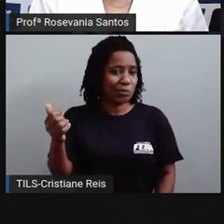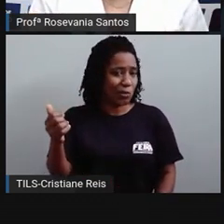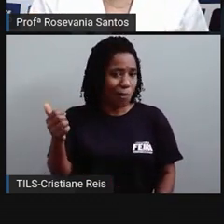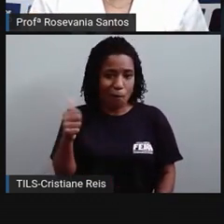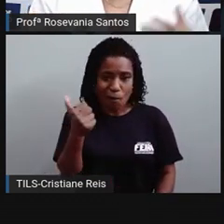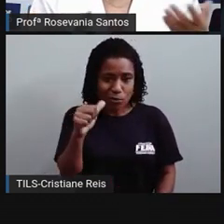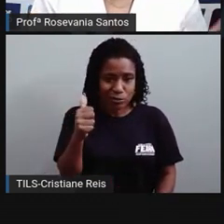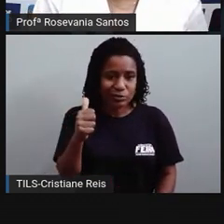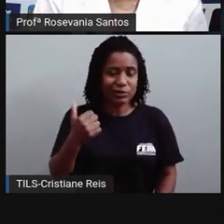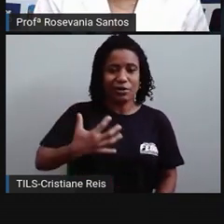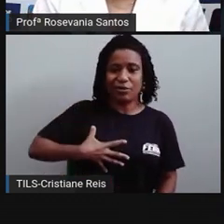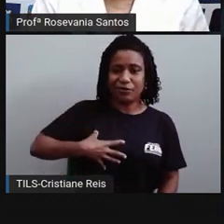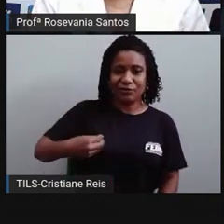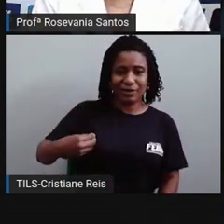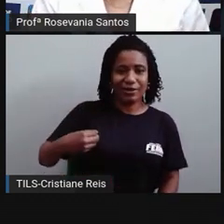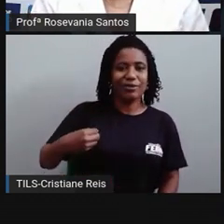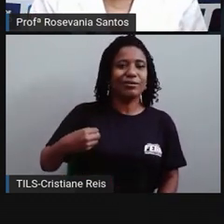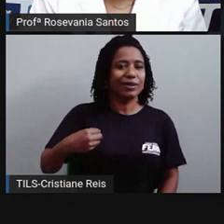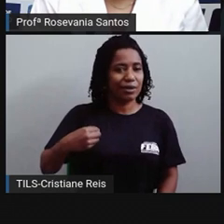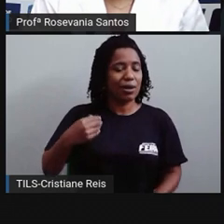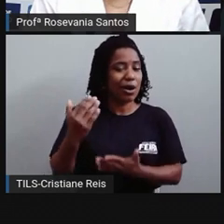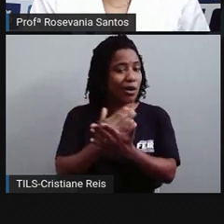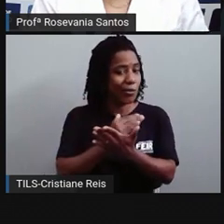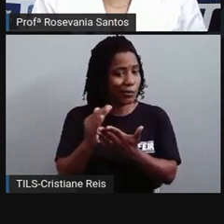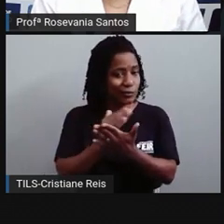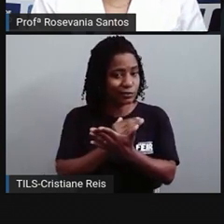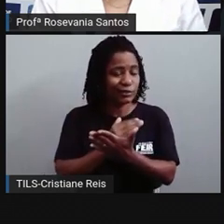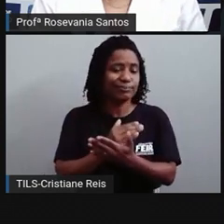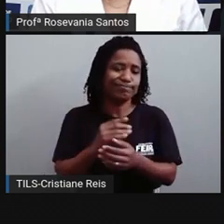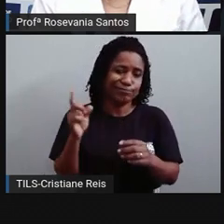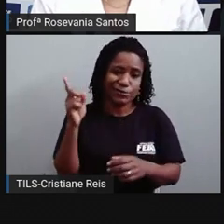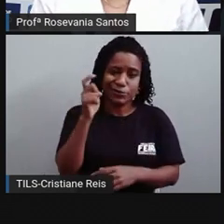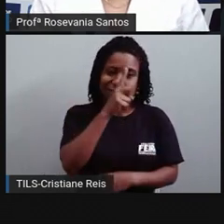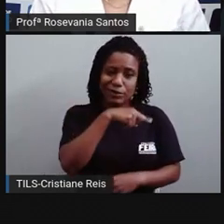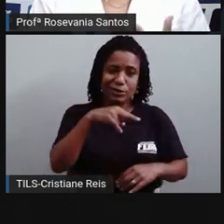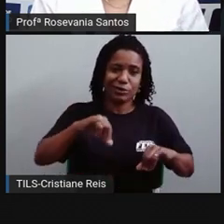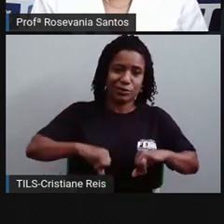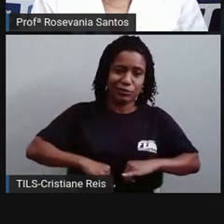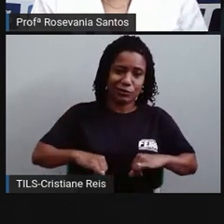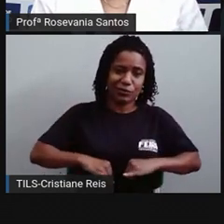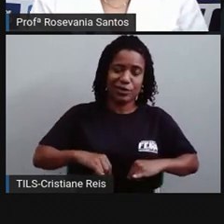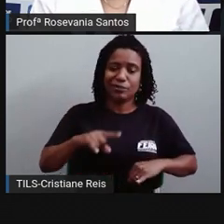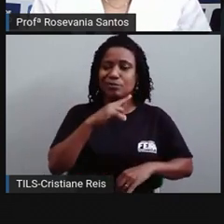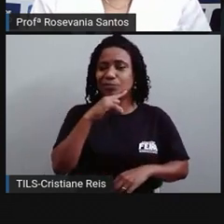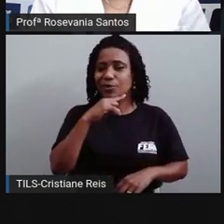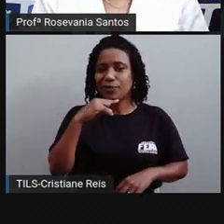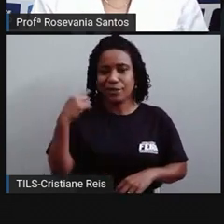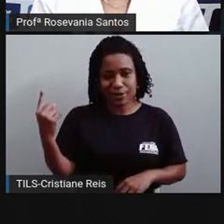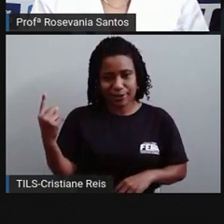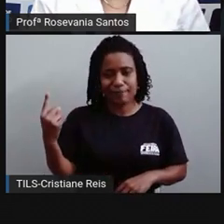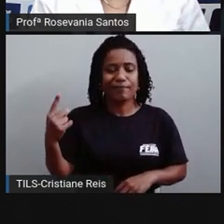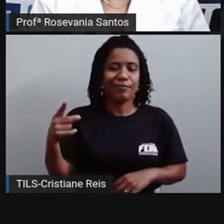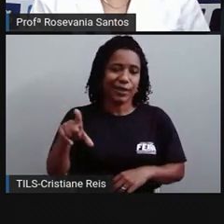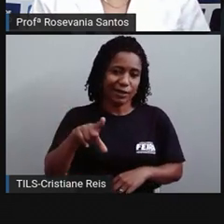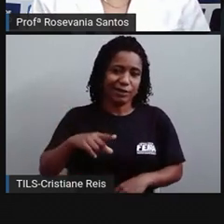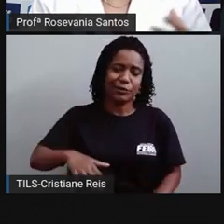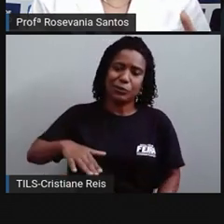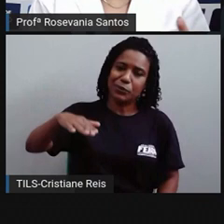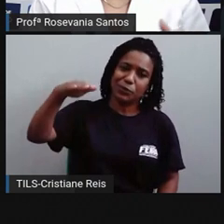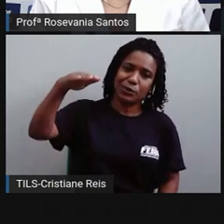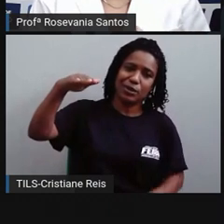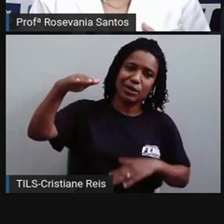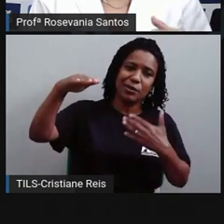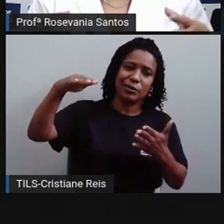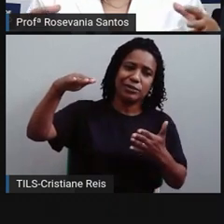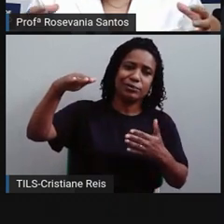parte desses filhos, por conta das condições de vida, não chegavam, né, até a idade adulta, nem a idade idosa. Elas morriam antes disso e